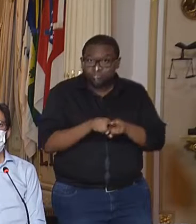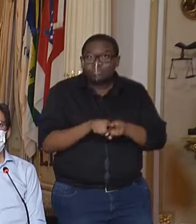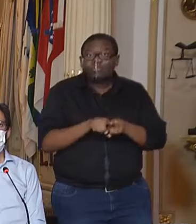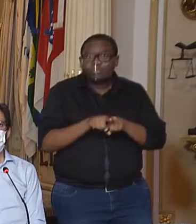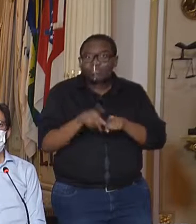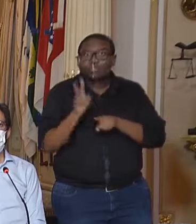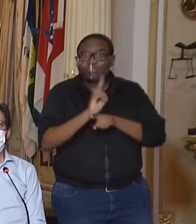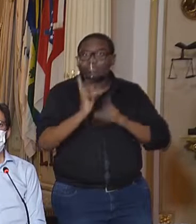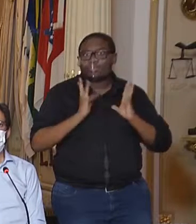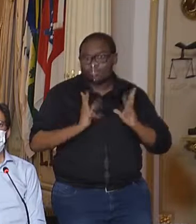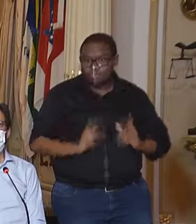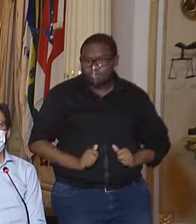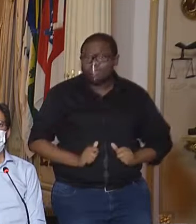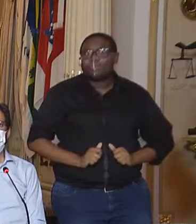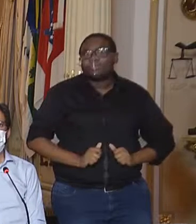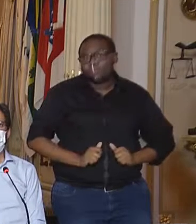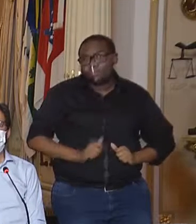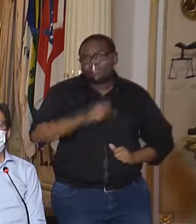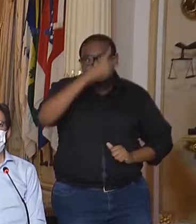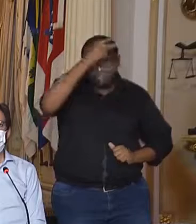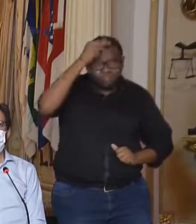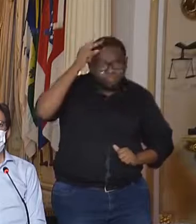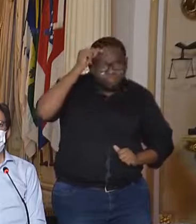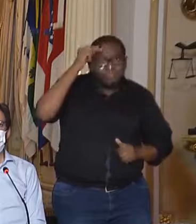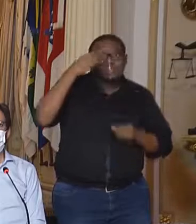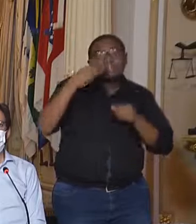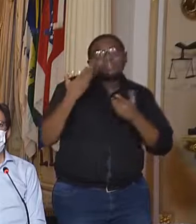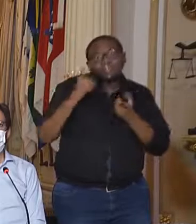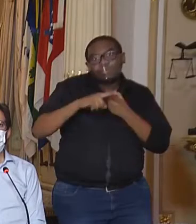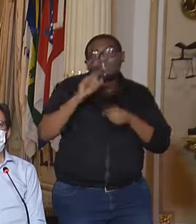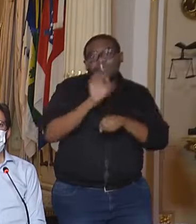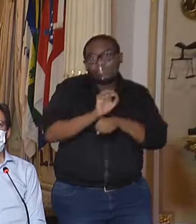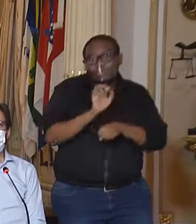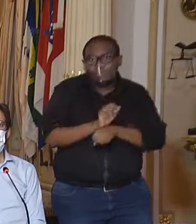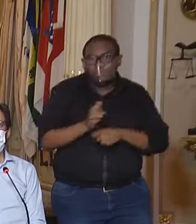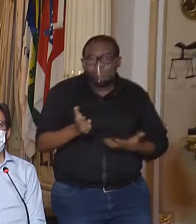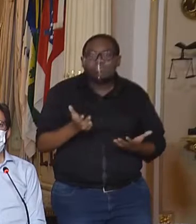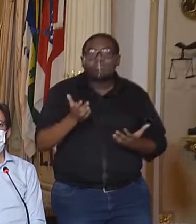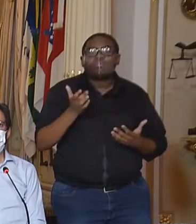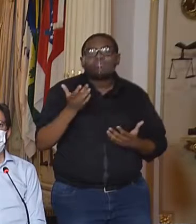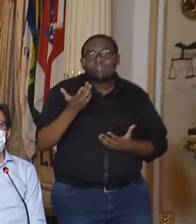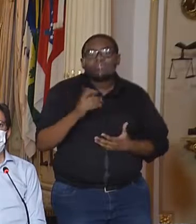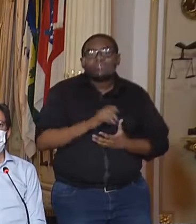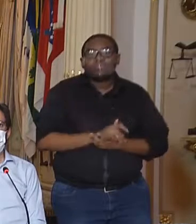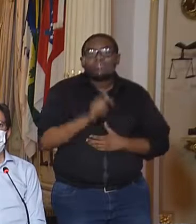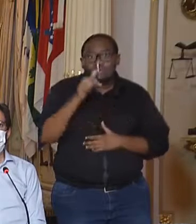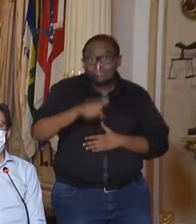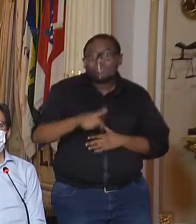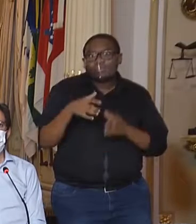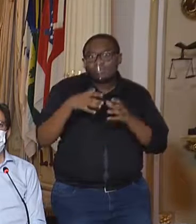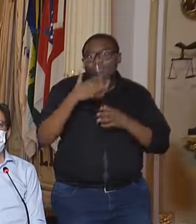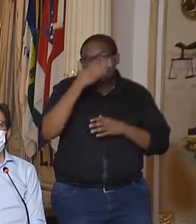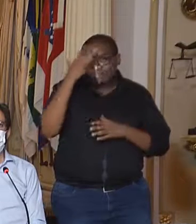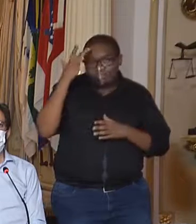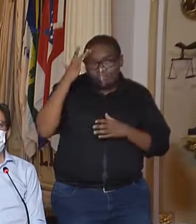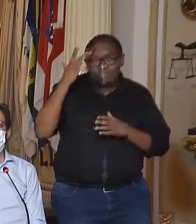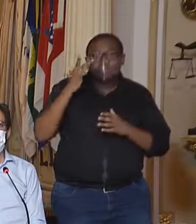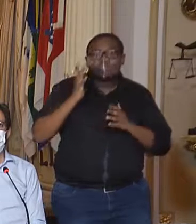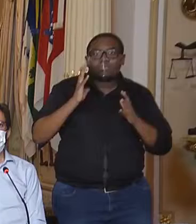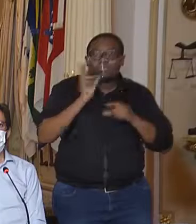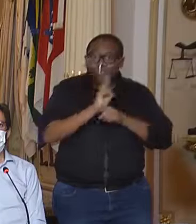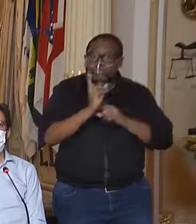vigilâncias sanitárias municipais e estadual. A nossa Agência Pernambucana de Vigilância Sanitária. Então, esses